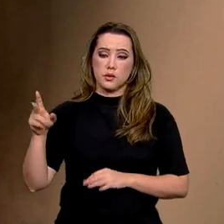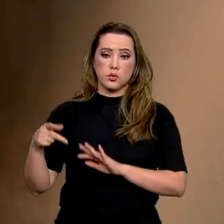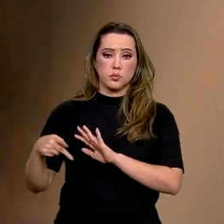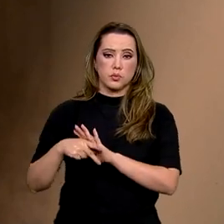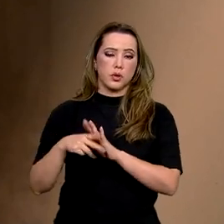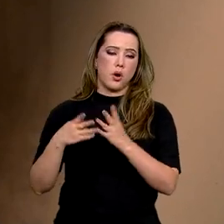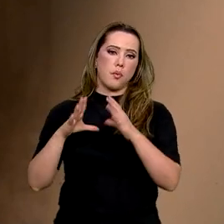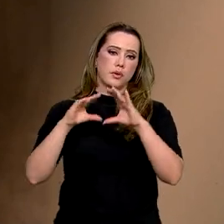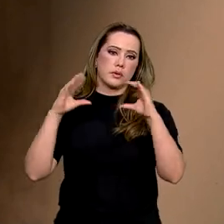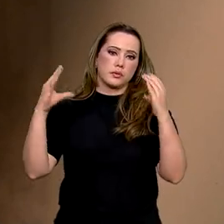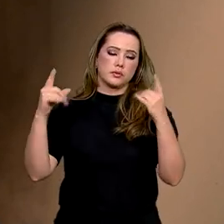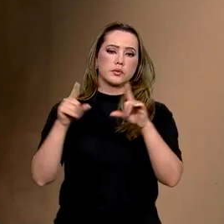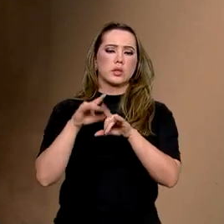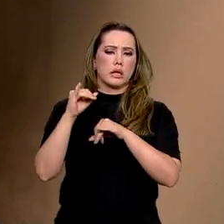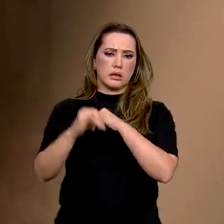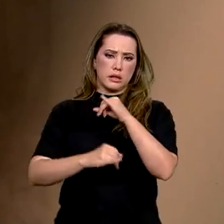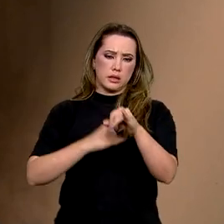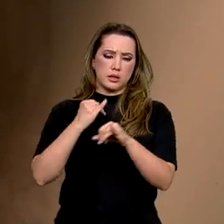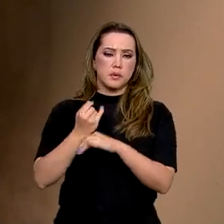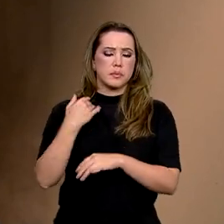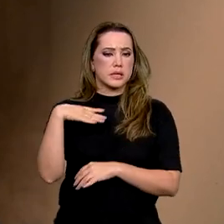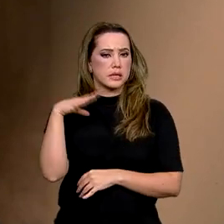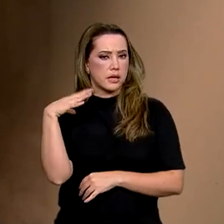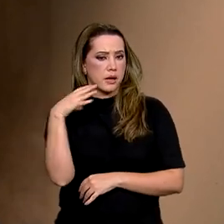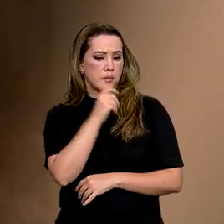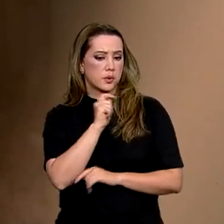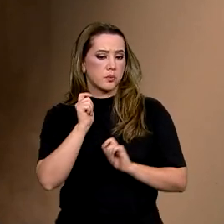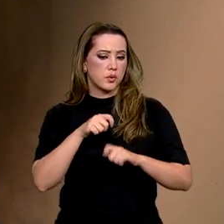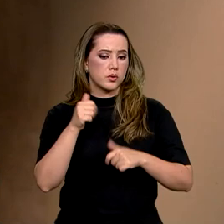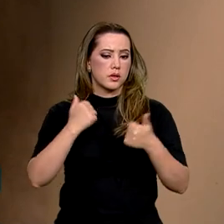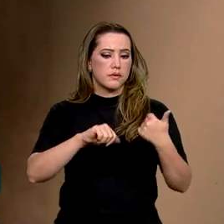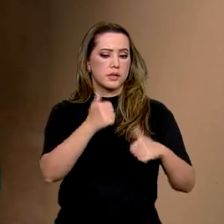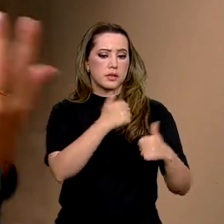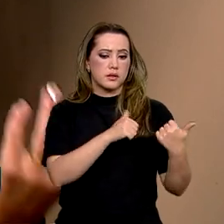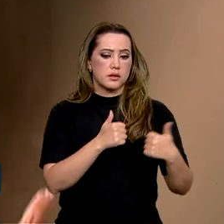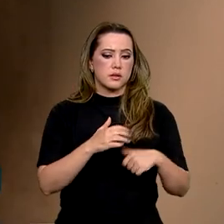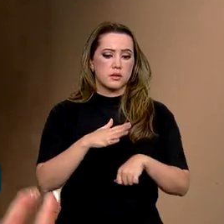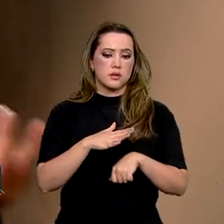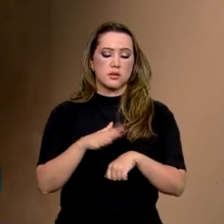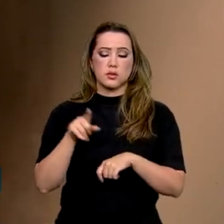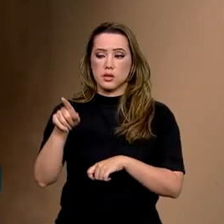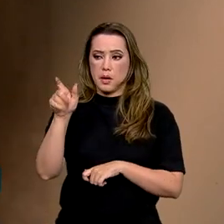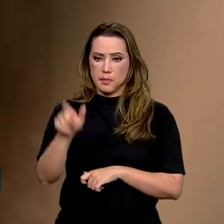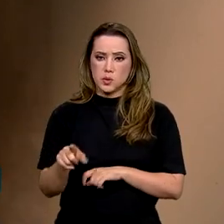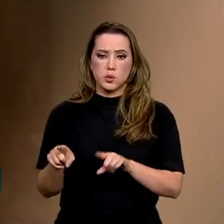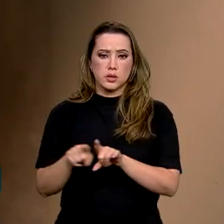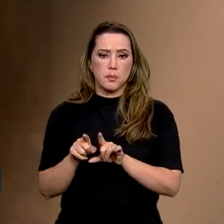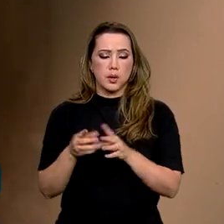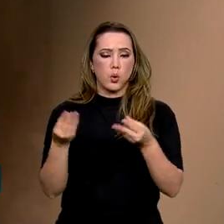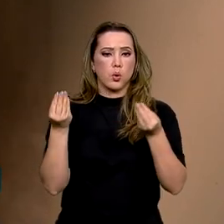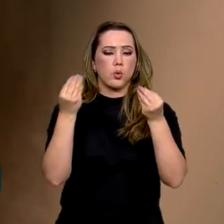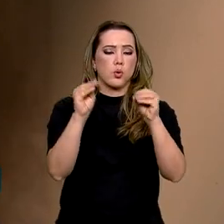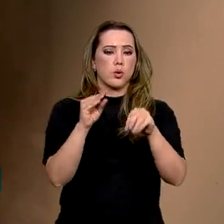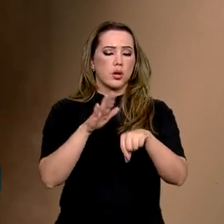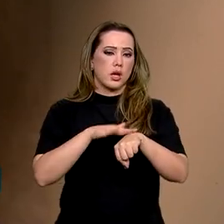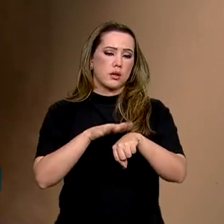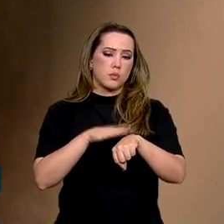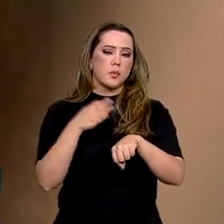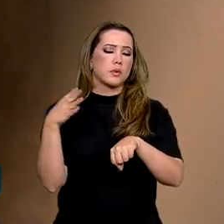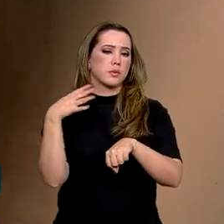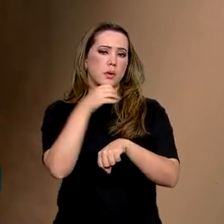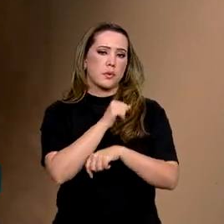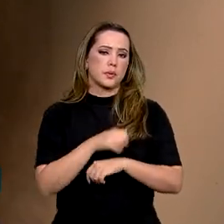Isso faz com que ele seja um sistema mais célebre. A gente pode fazer as análises e o pescador também inserir seus dados de uma forma mais